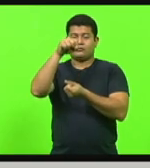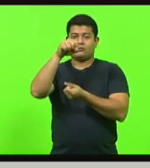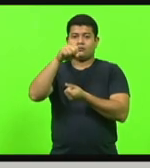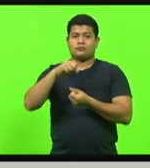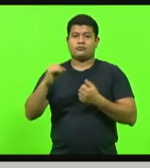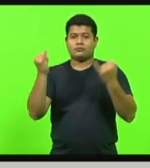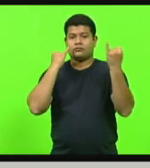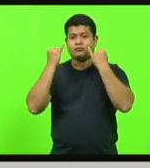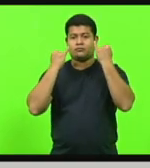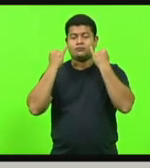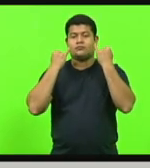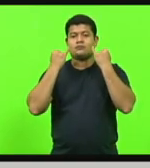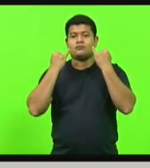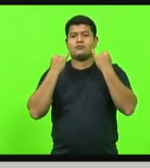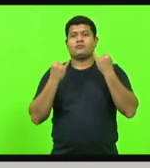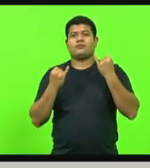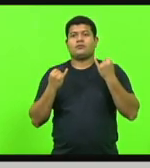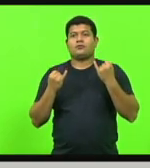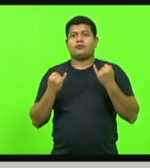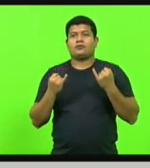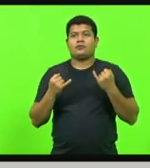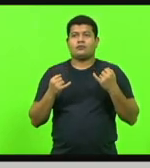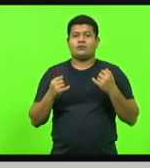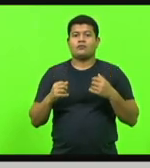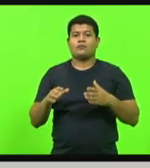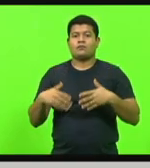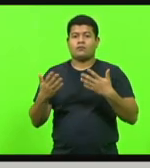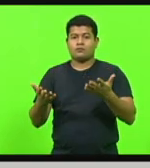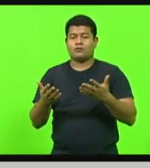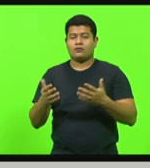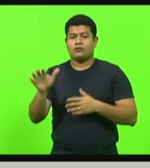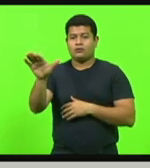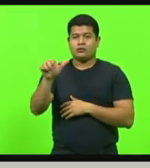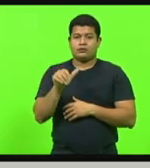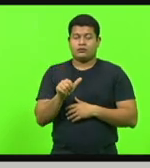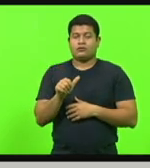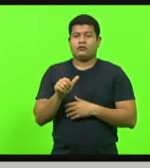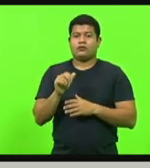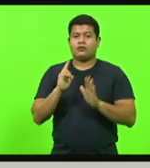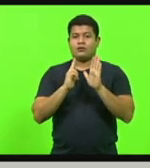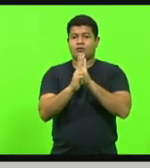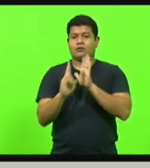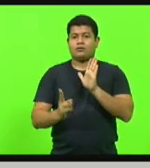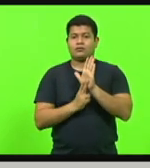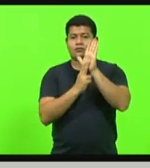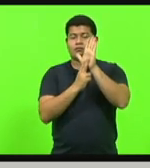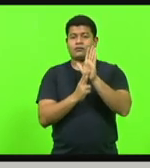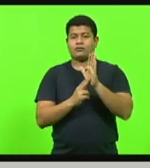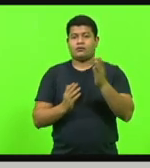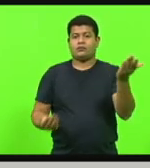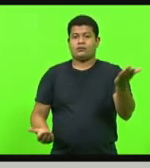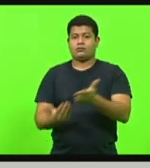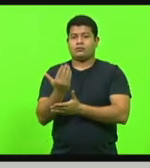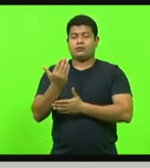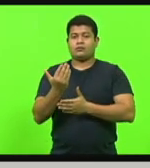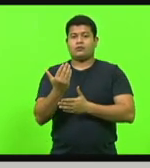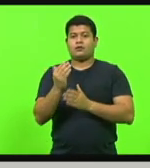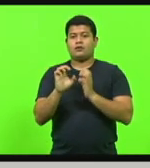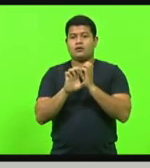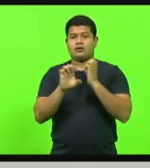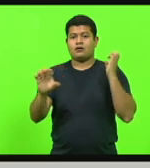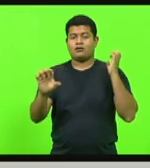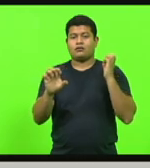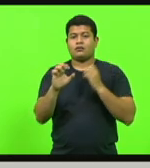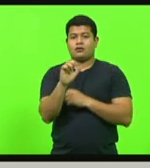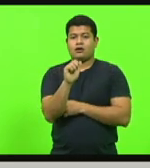informações acerca de quando será chamada para nomeação e posse. O aprovado para o engenheiro agrônomo,